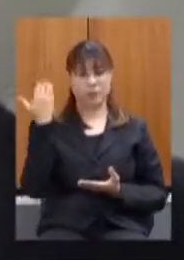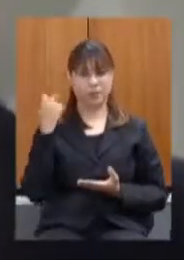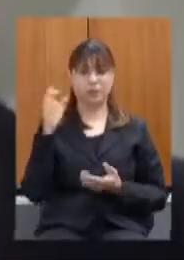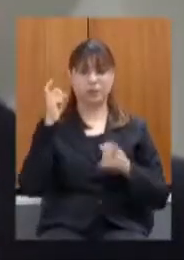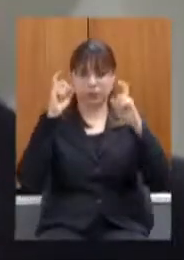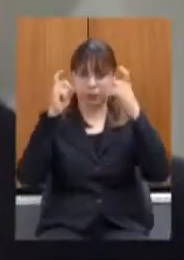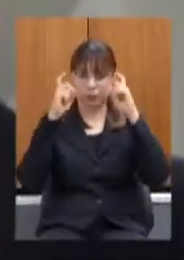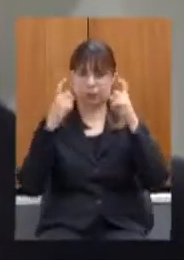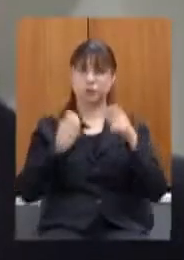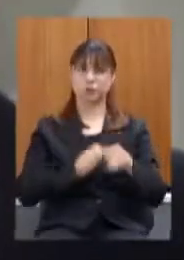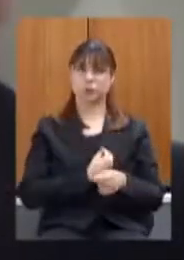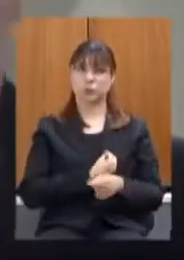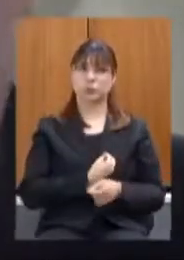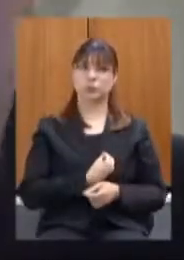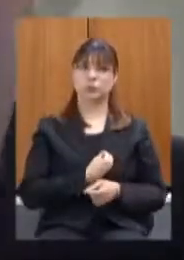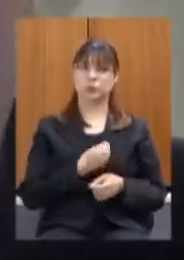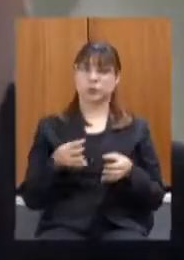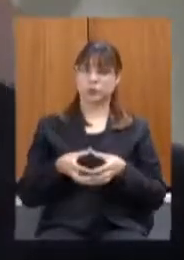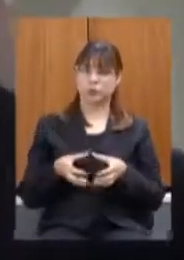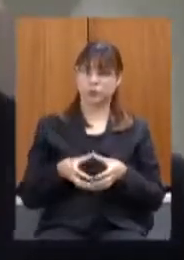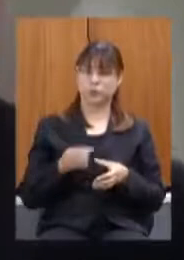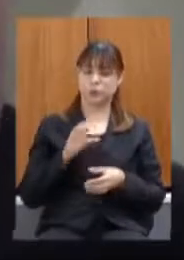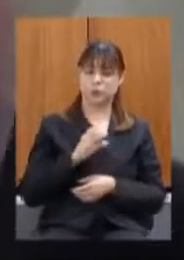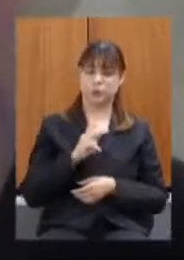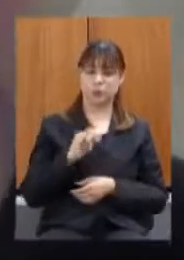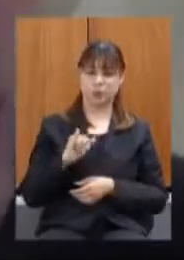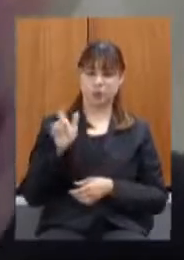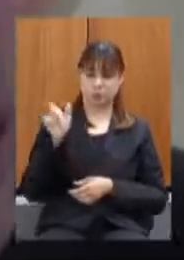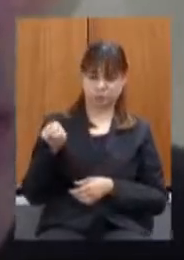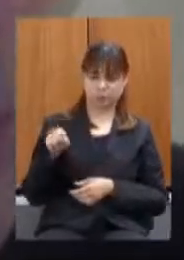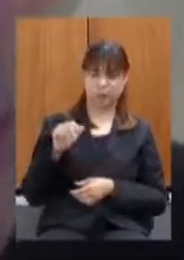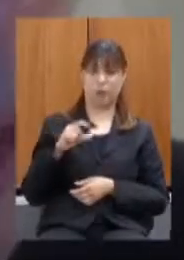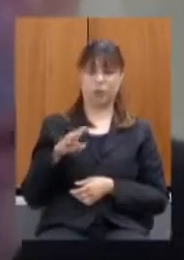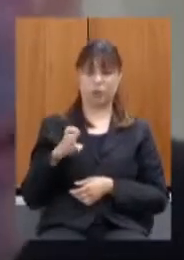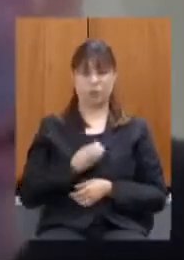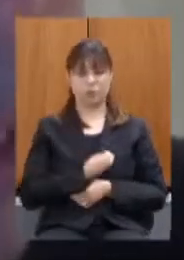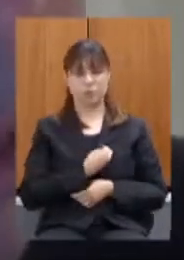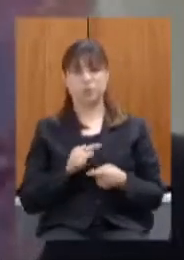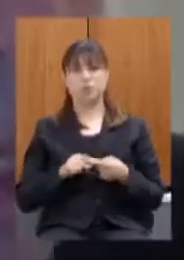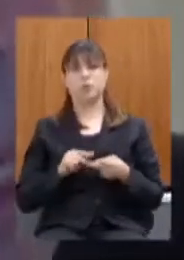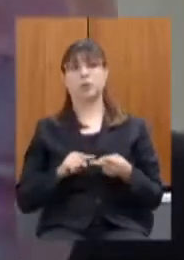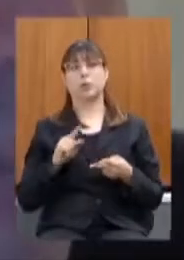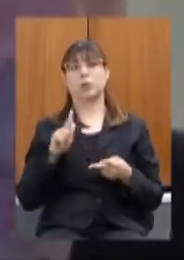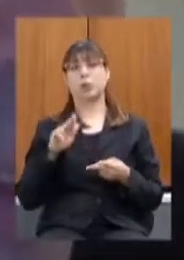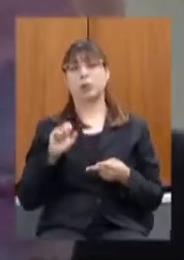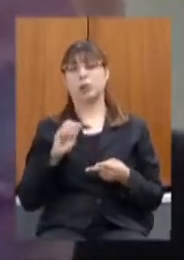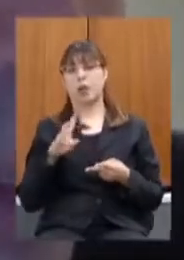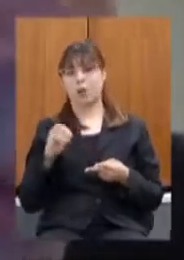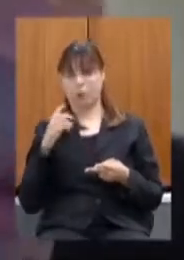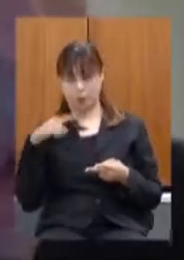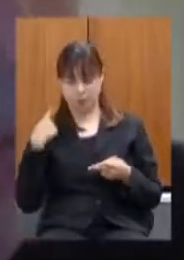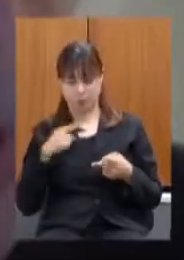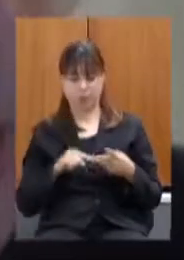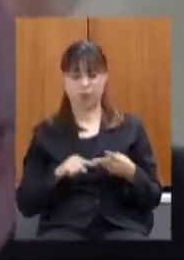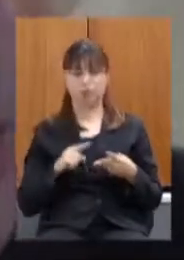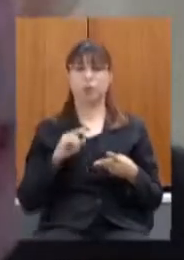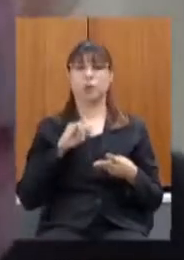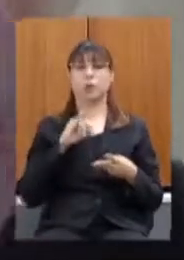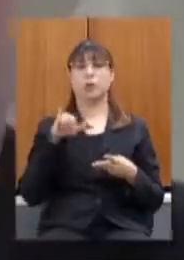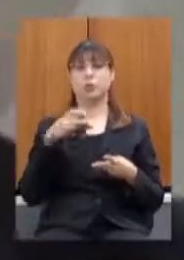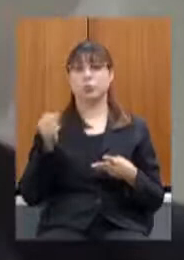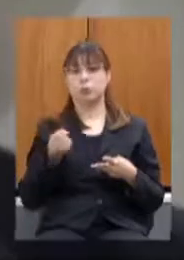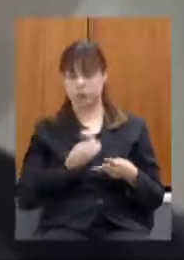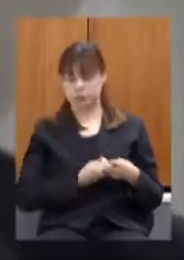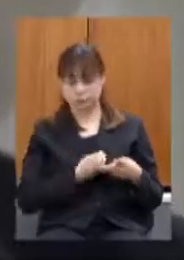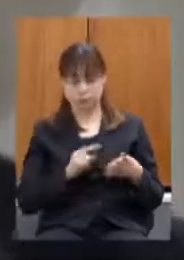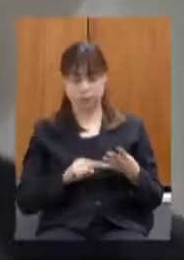tiveram presentes os membros da CPI o senhor teve presente o deputado Gustavo Aladares teve presente o deputado João Leite teve